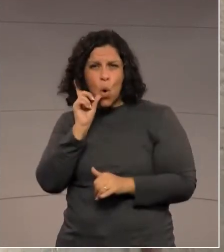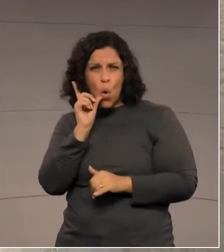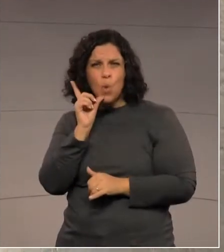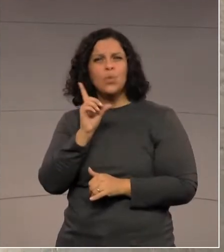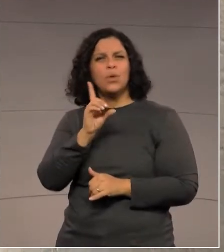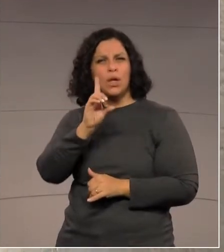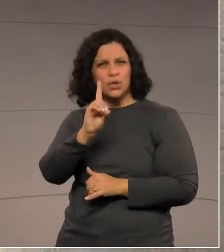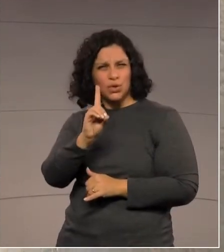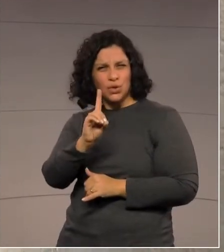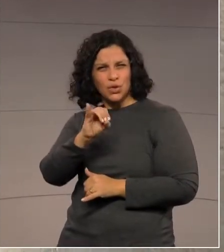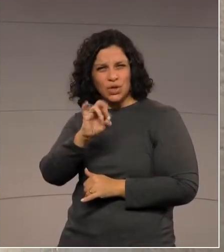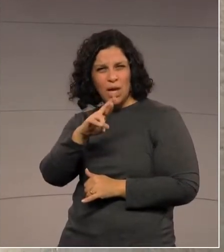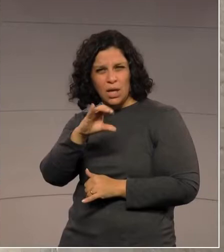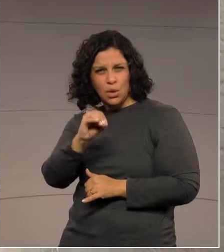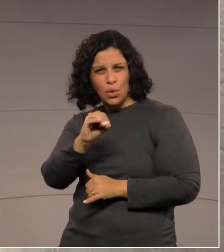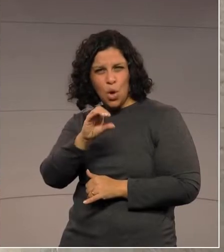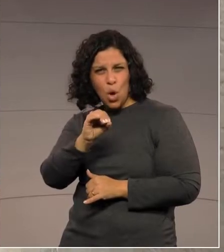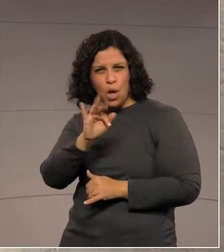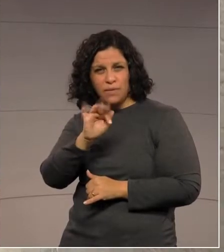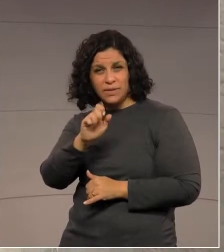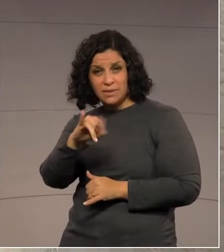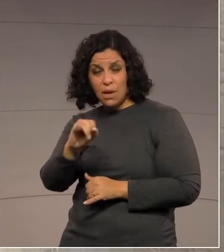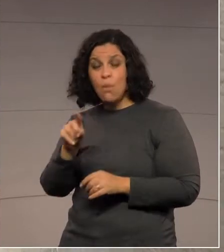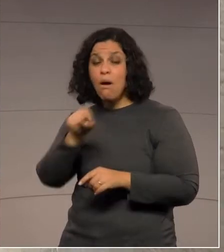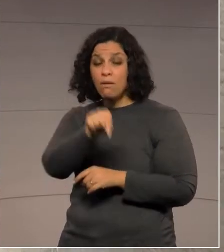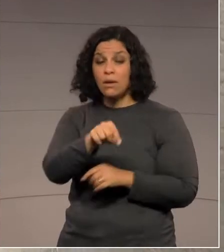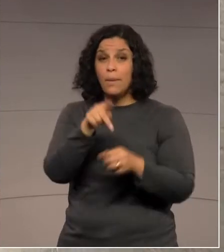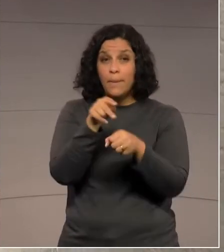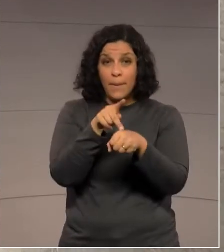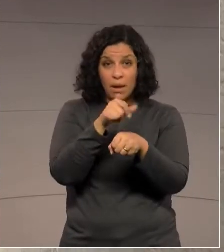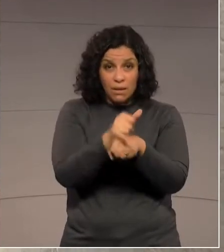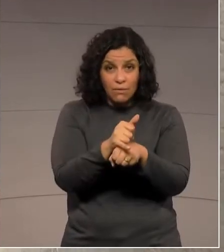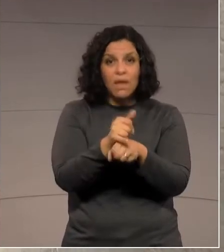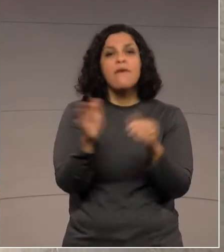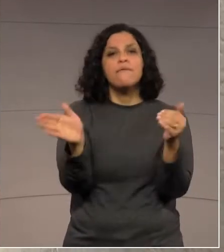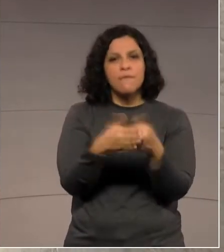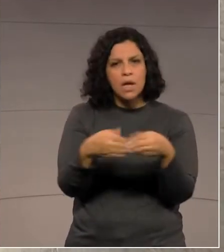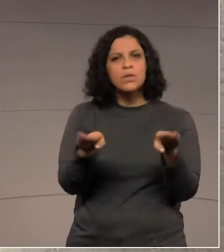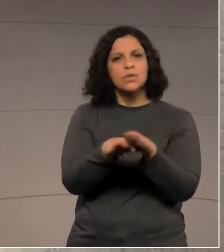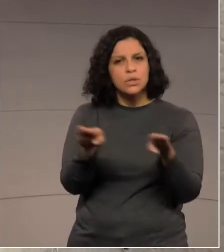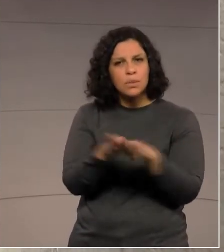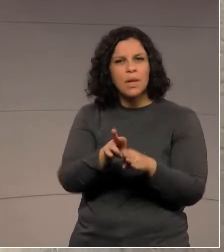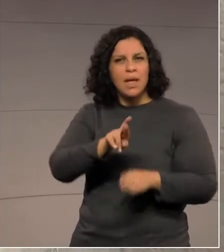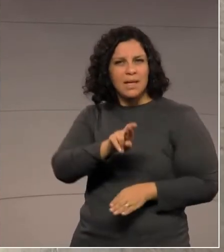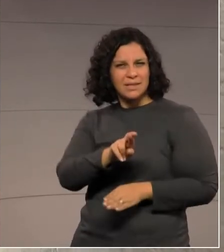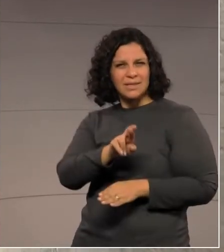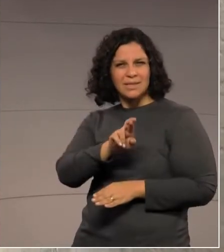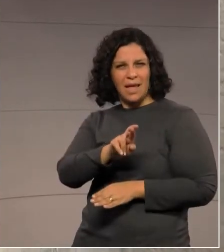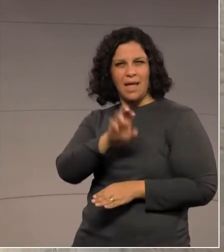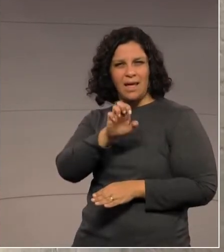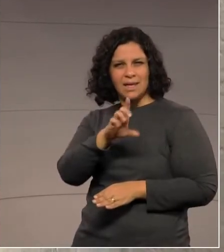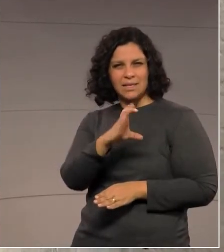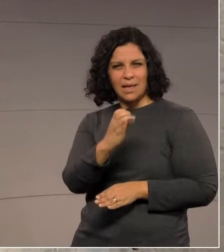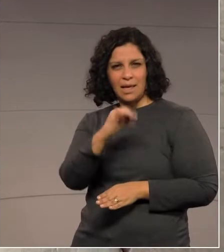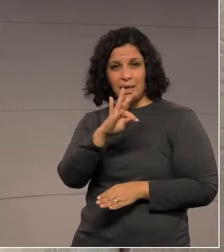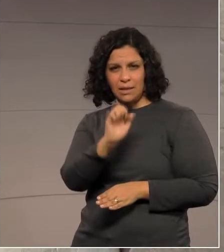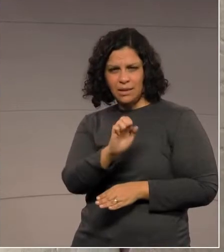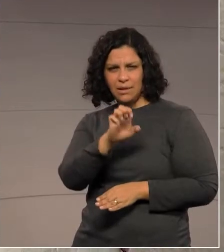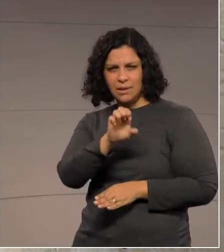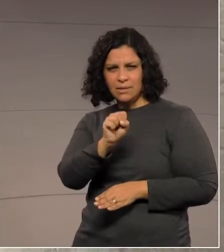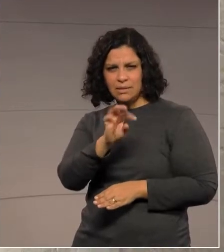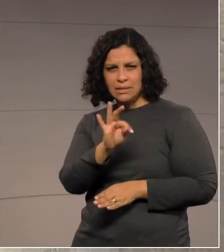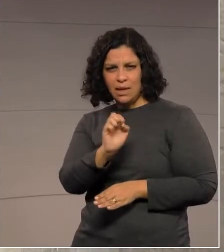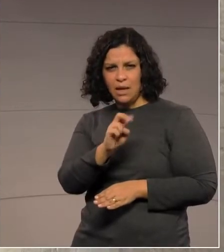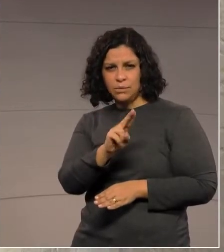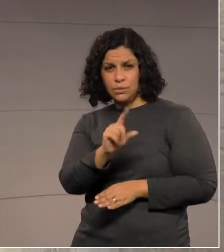Oficial, também a extinção da Receita Estadual em Paranavaí. O que o empresário, como a vossa excelência bem disse,